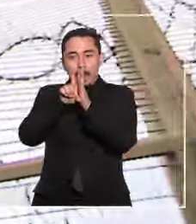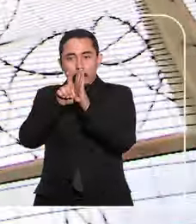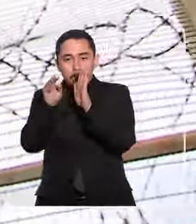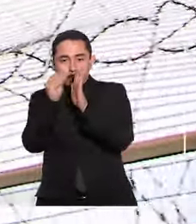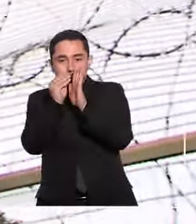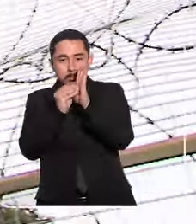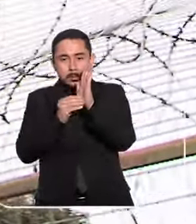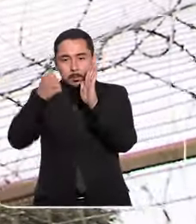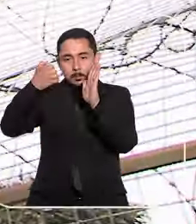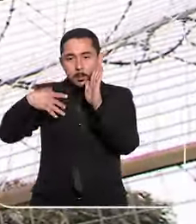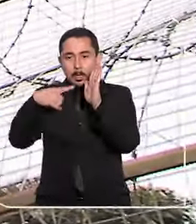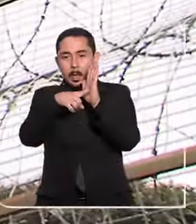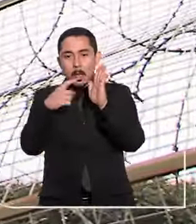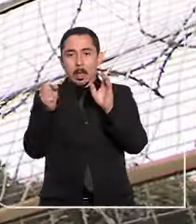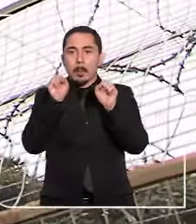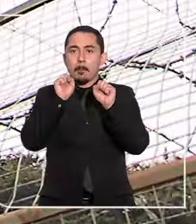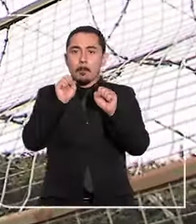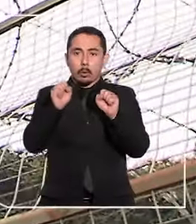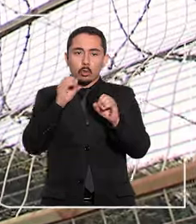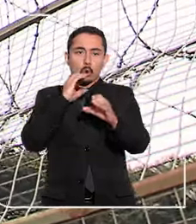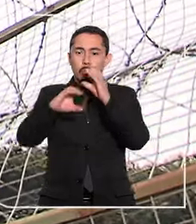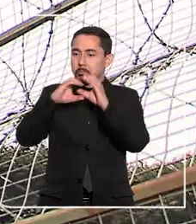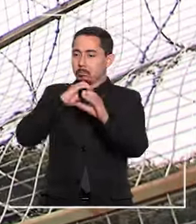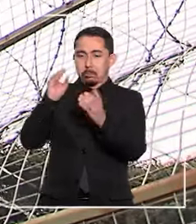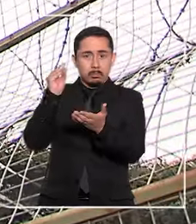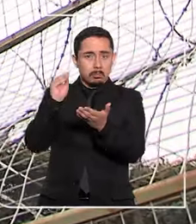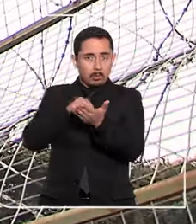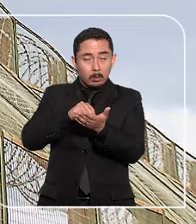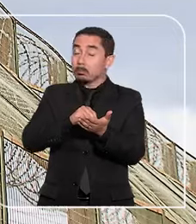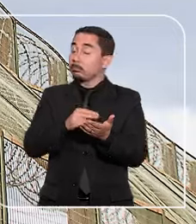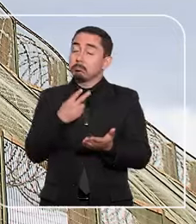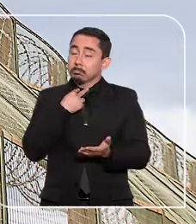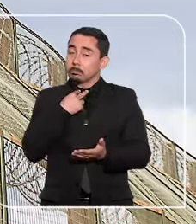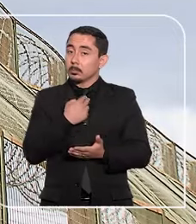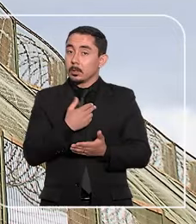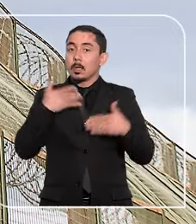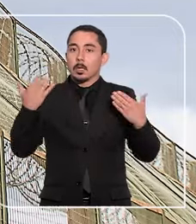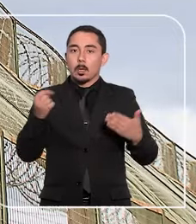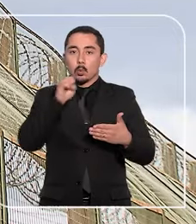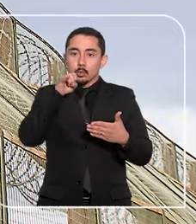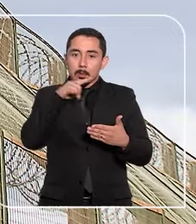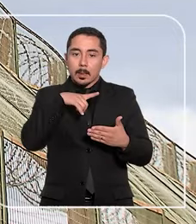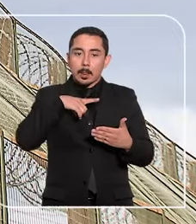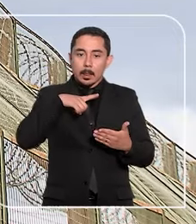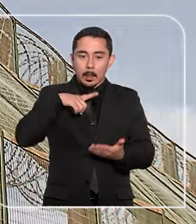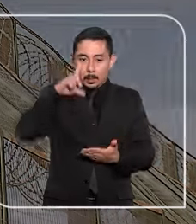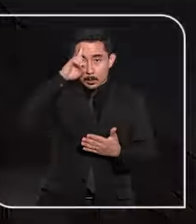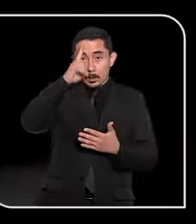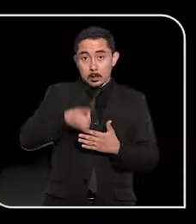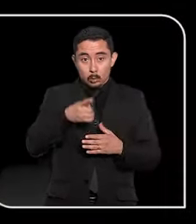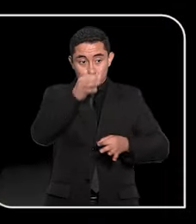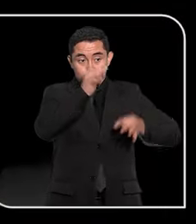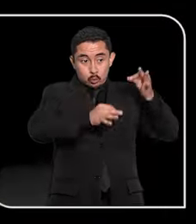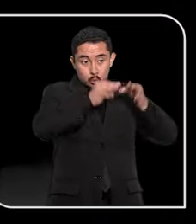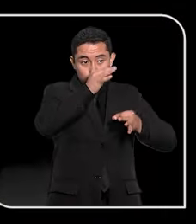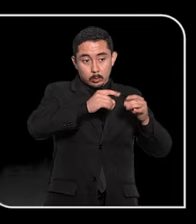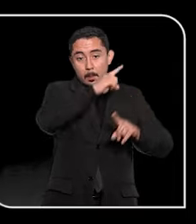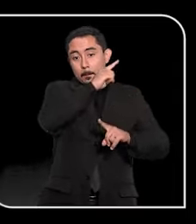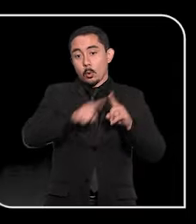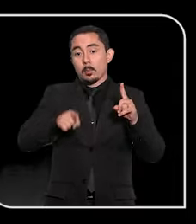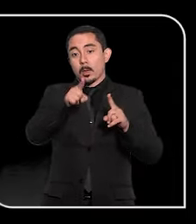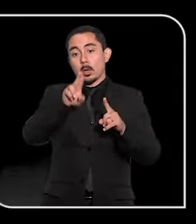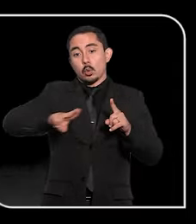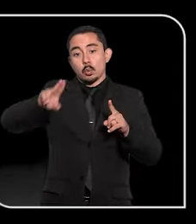a lei não prevê que ele tenha de permanecer sempre incomunicável. Por isso, apenas se houver ordem judicial que o proíba de usar